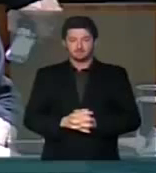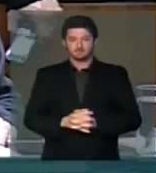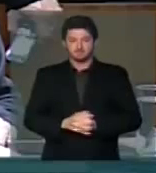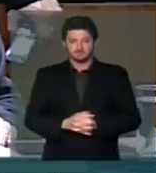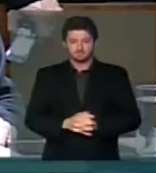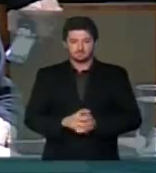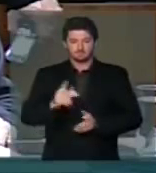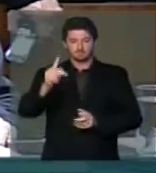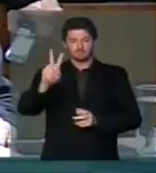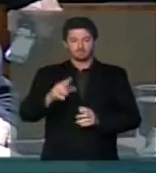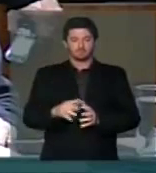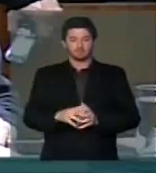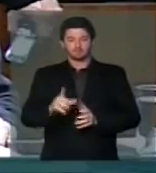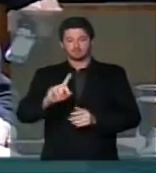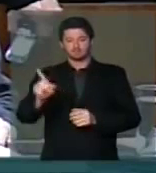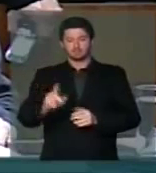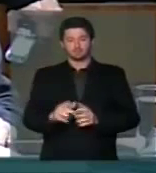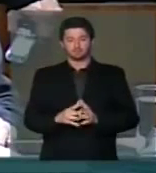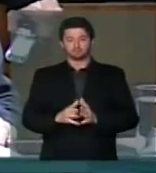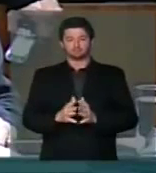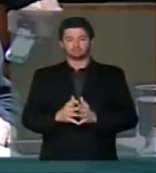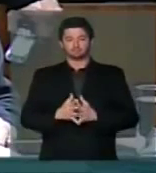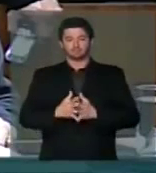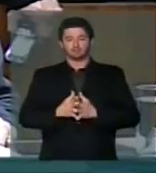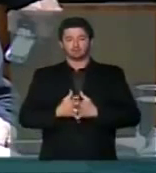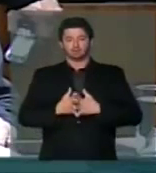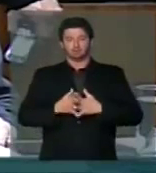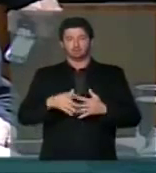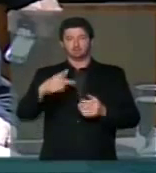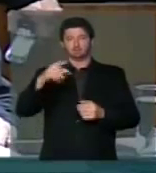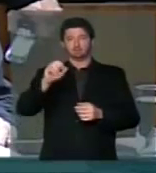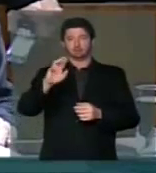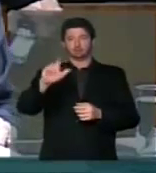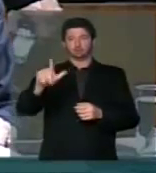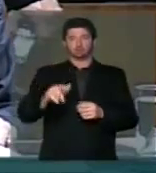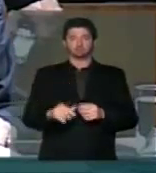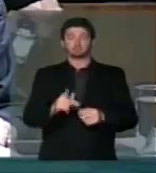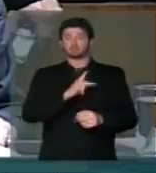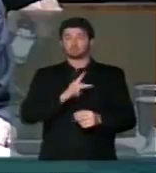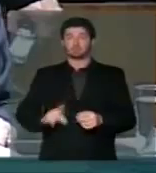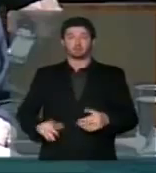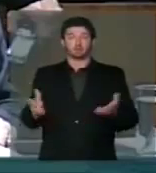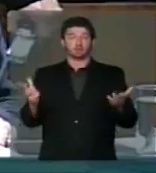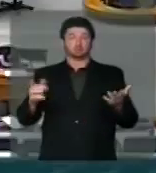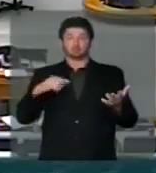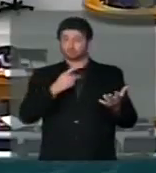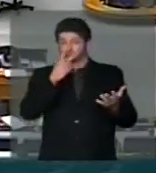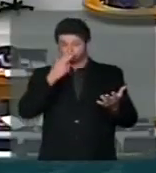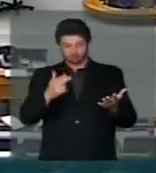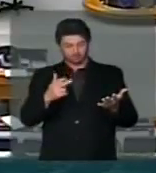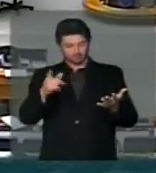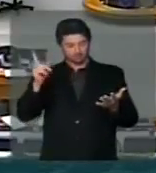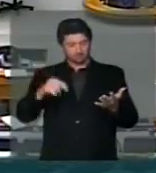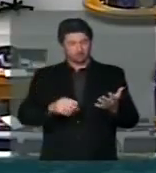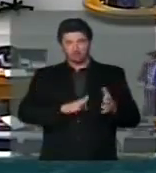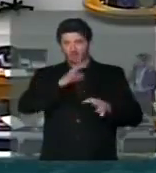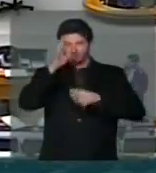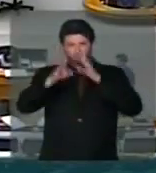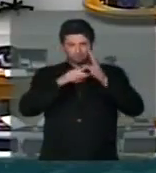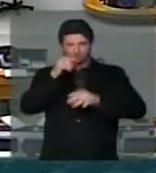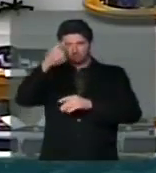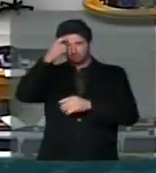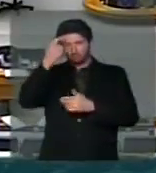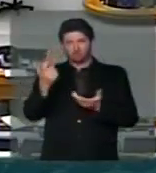Como vota o PV? Não, como vota o PSOL. Sr. Presidente, nós achamos que é sempre um abuso, a